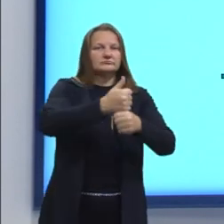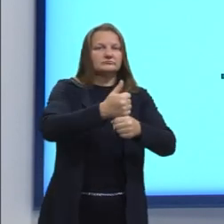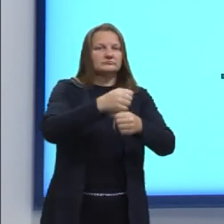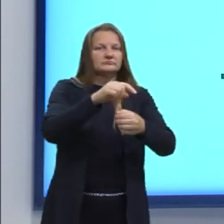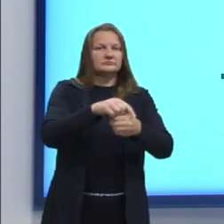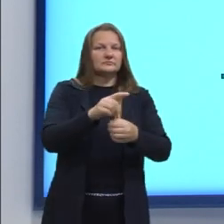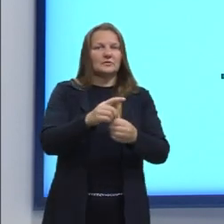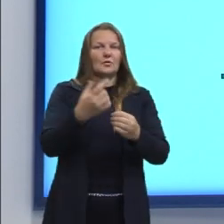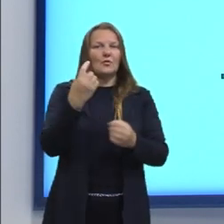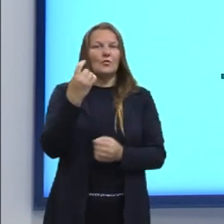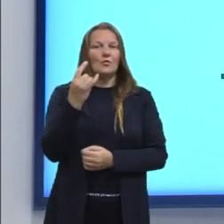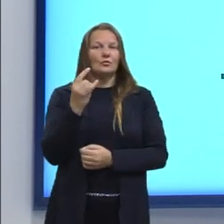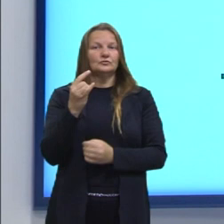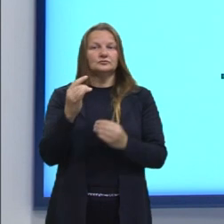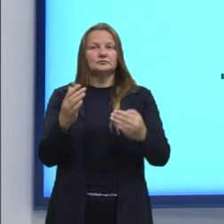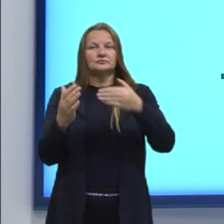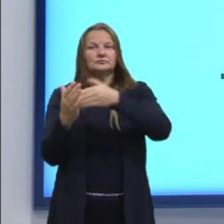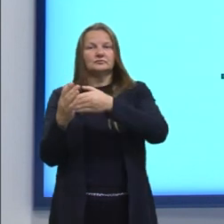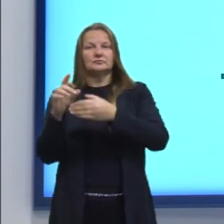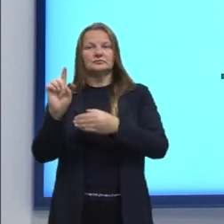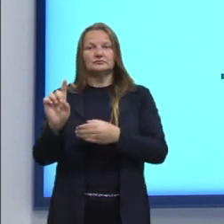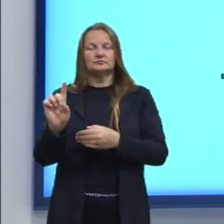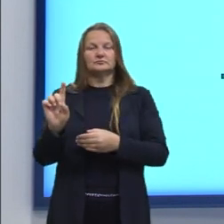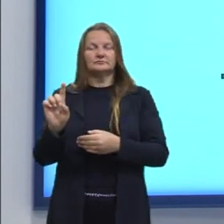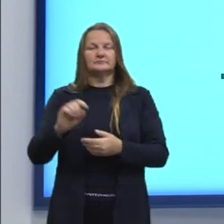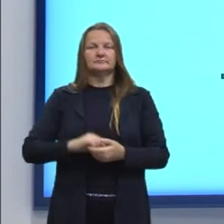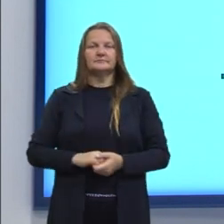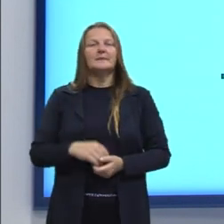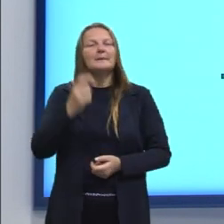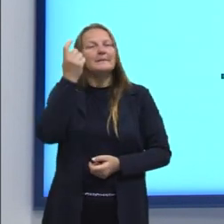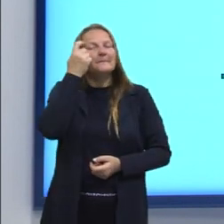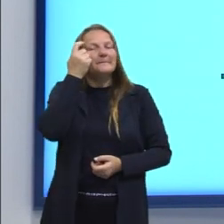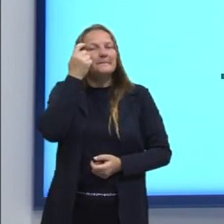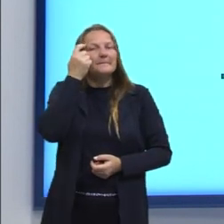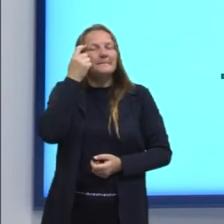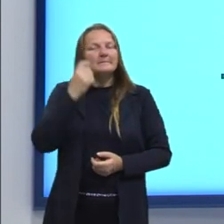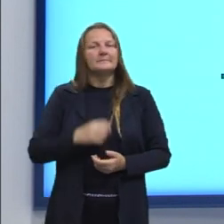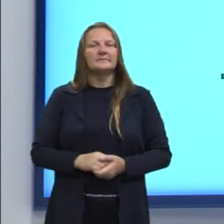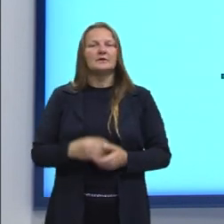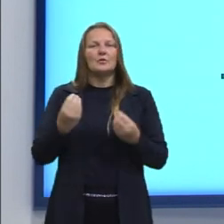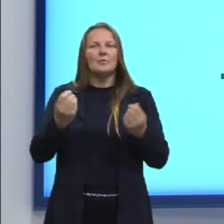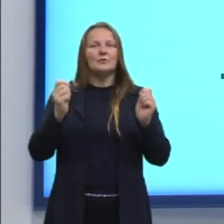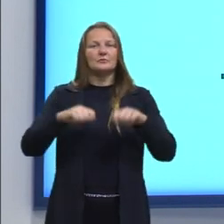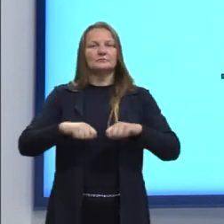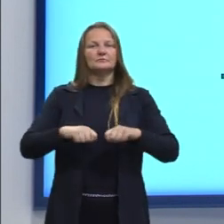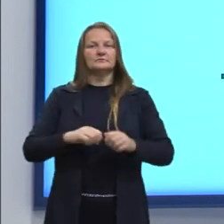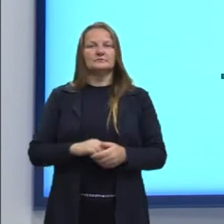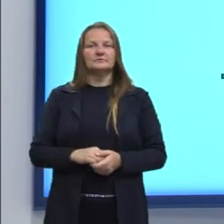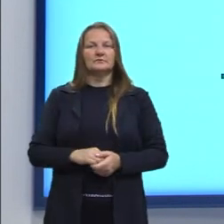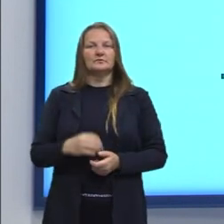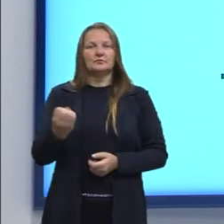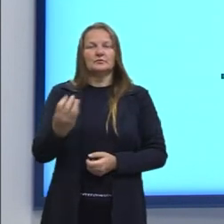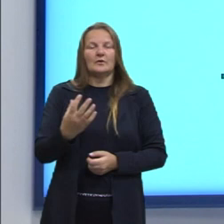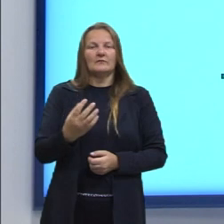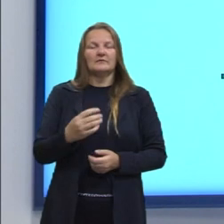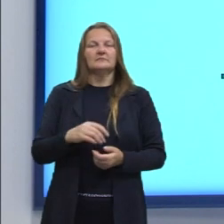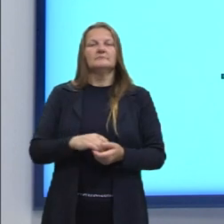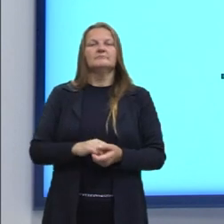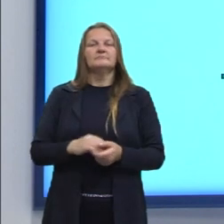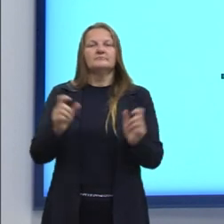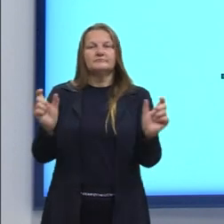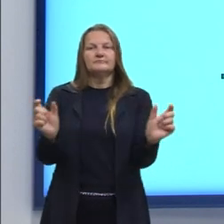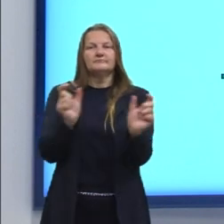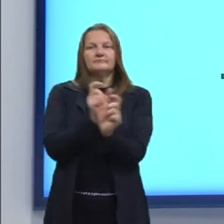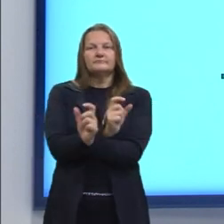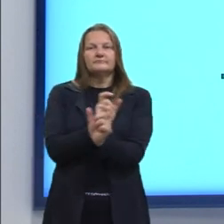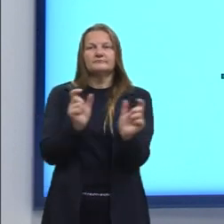e a outra vai ficar por último. Então, a gente ainda pode pensar nessa possibilidade. É uma nova permutação. Eu tenho